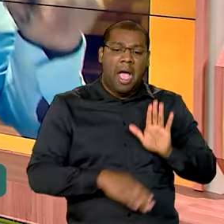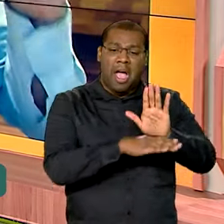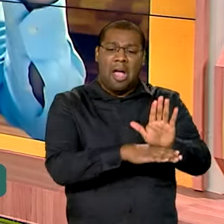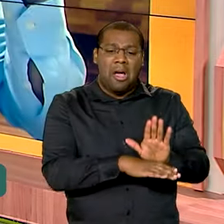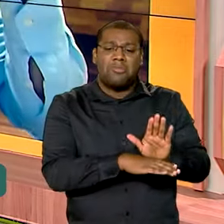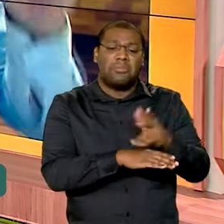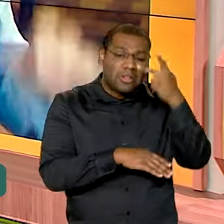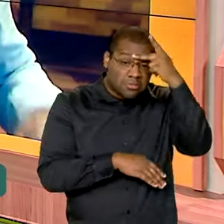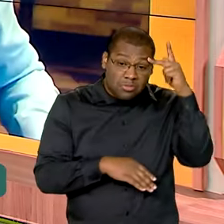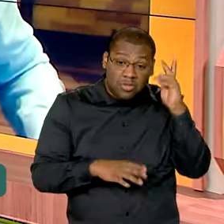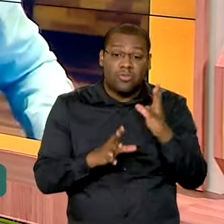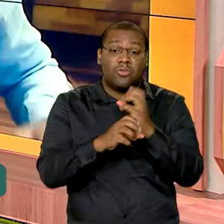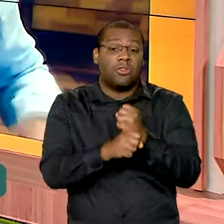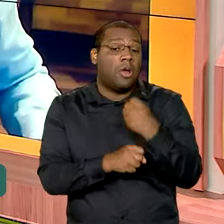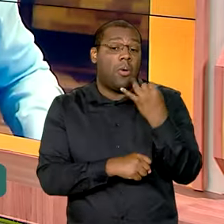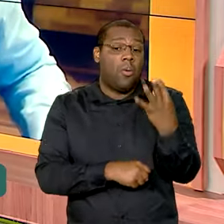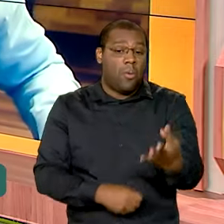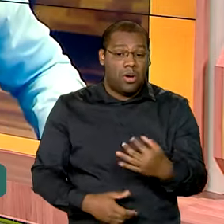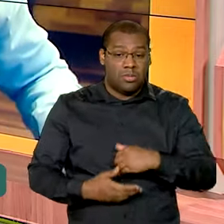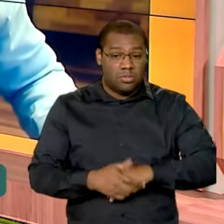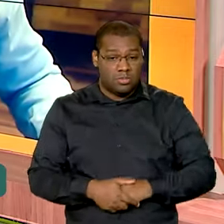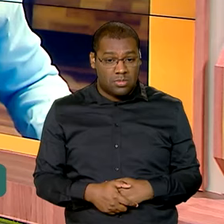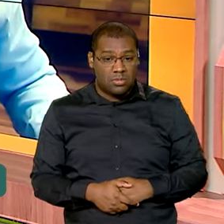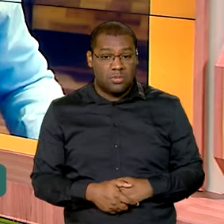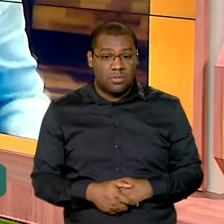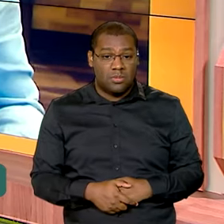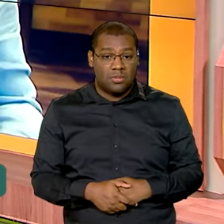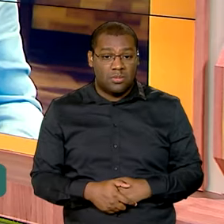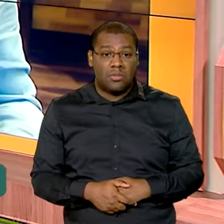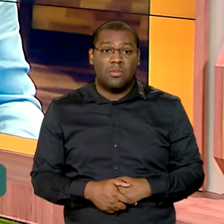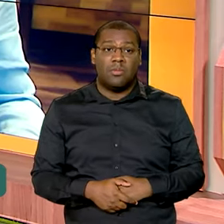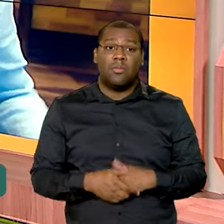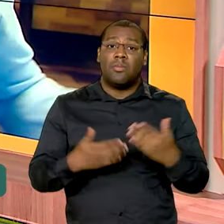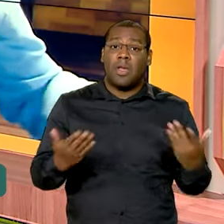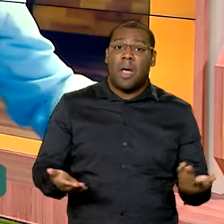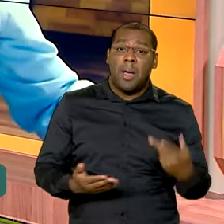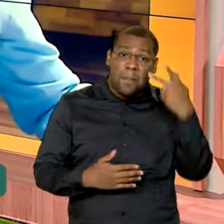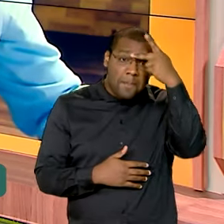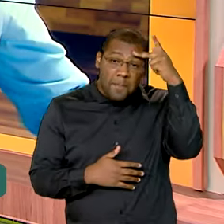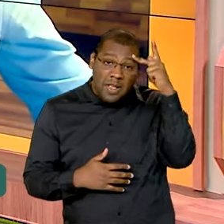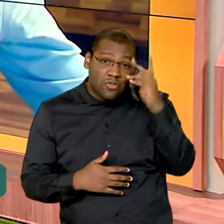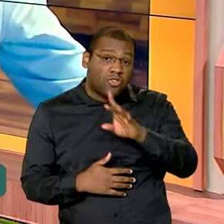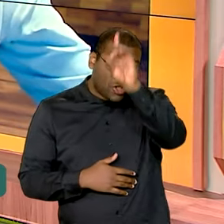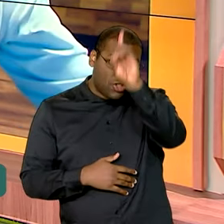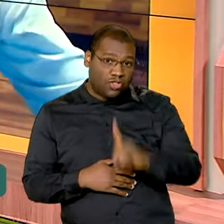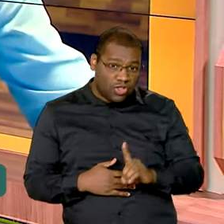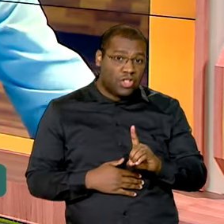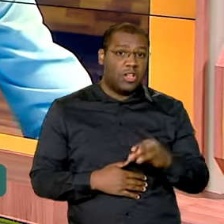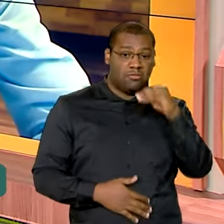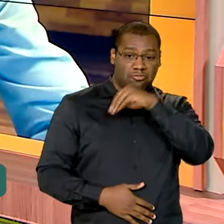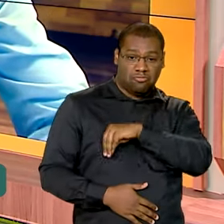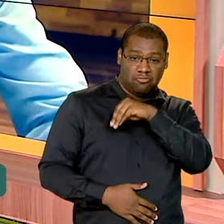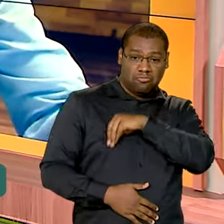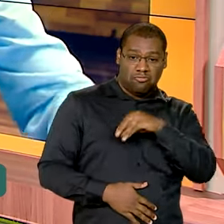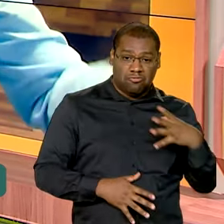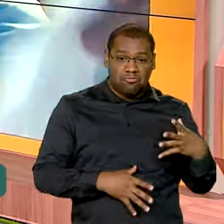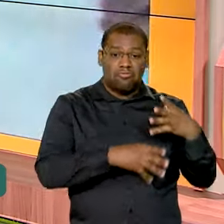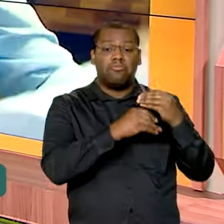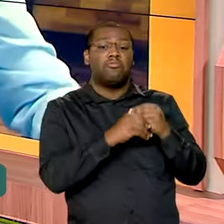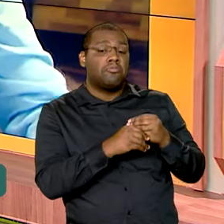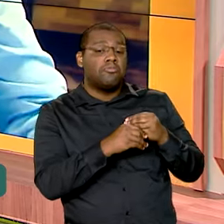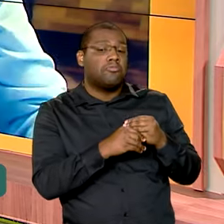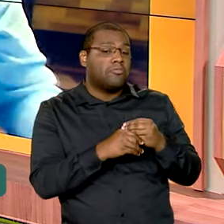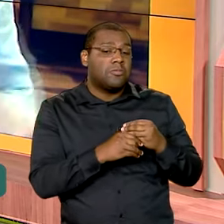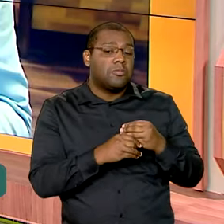medida? E umas pessoas, como que elas podem descobrir que elas têm direito a receber esse benefício, ministro?